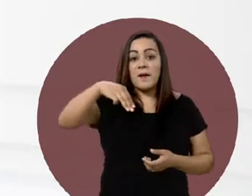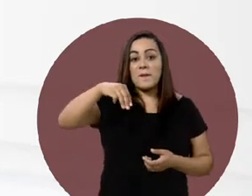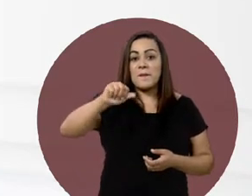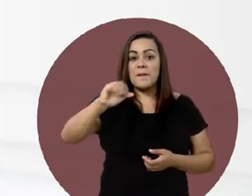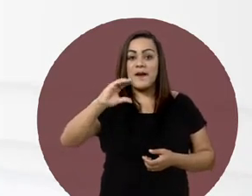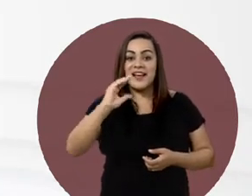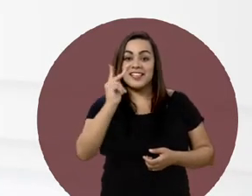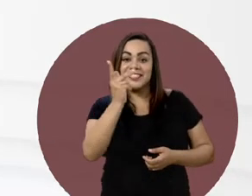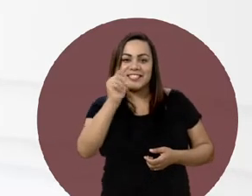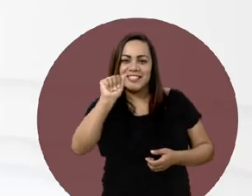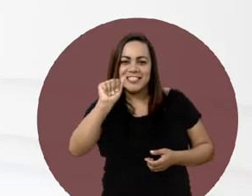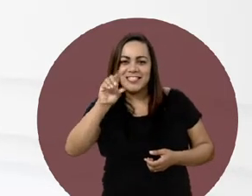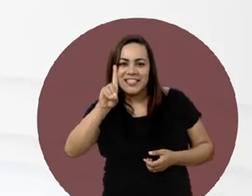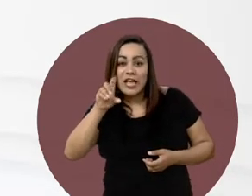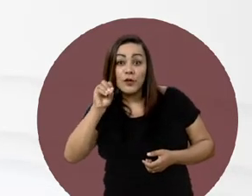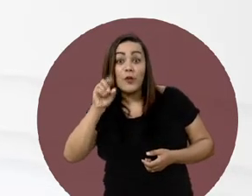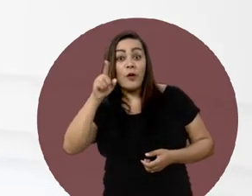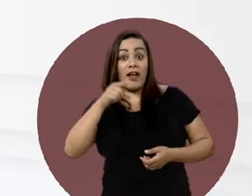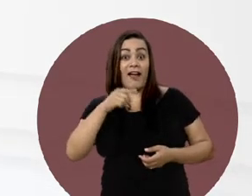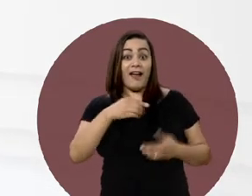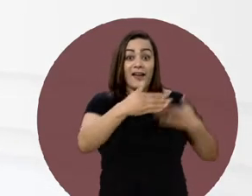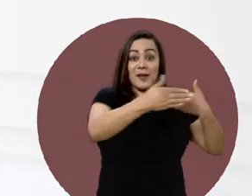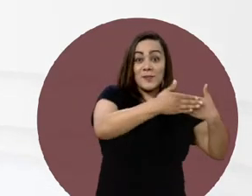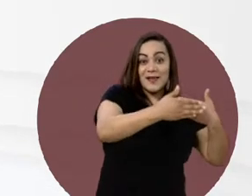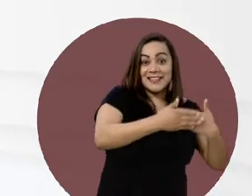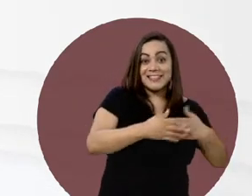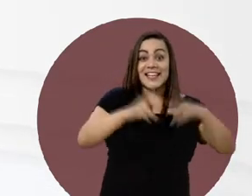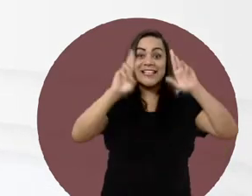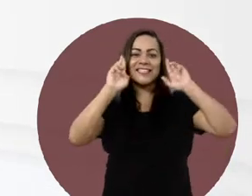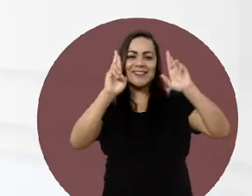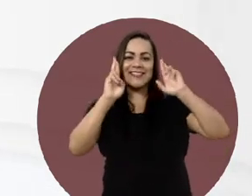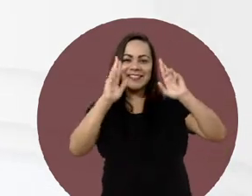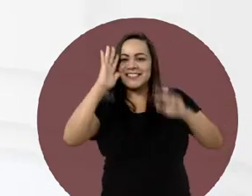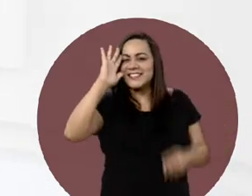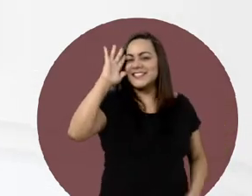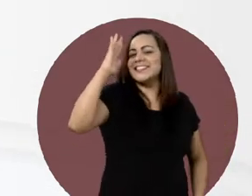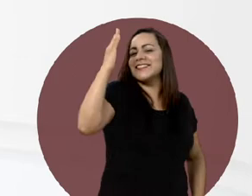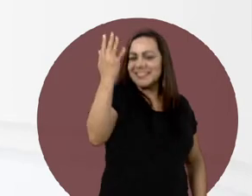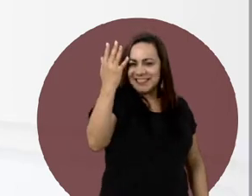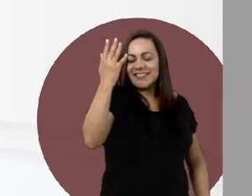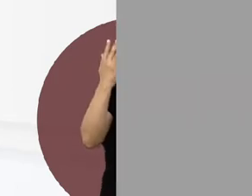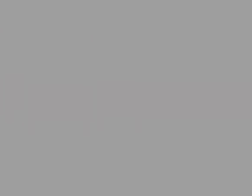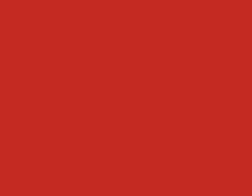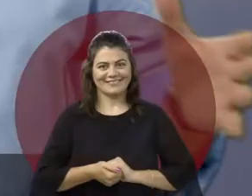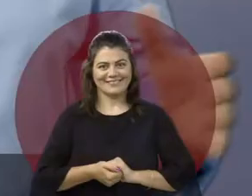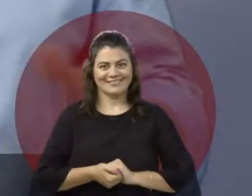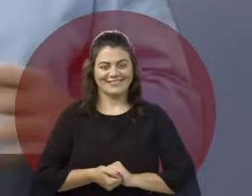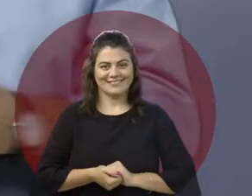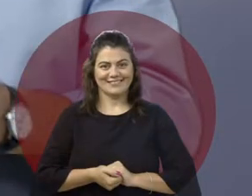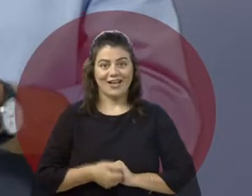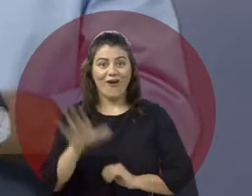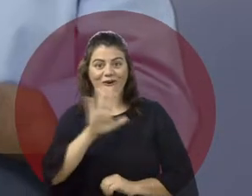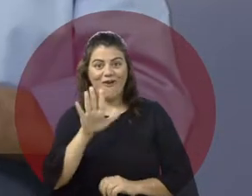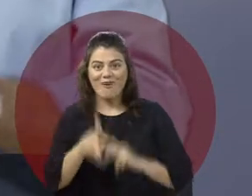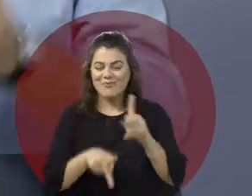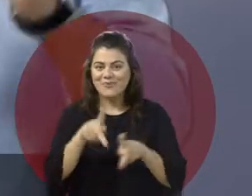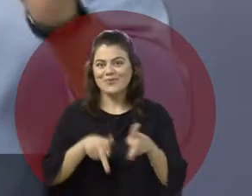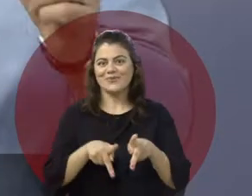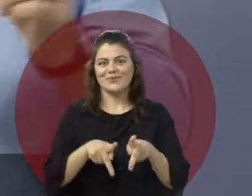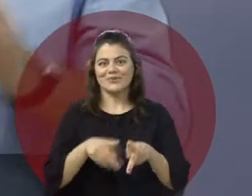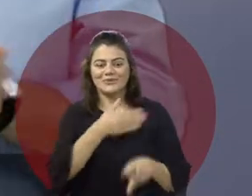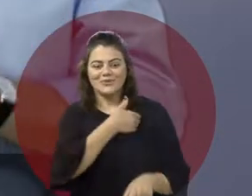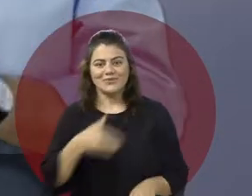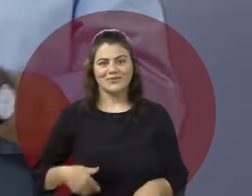Machado é pra Ribeirão, a esperança, a solução. Olá minha gente,